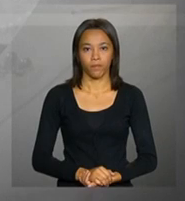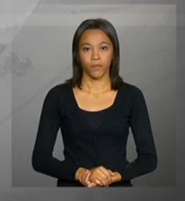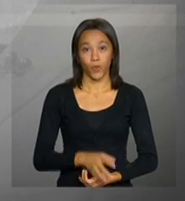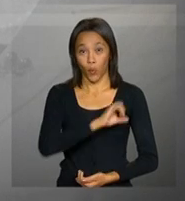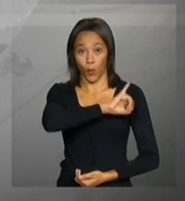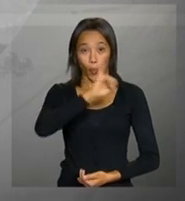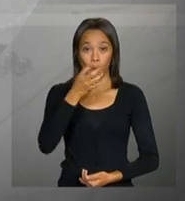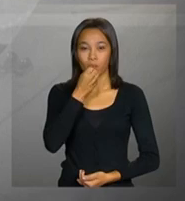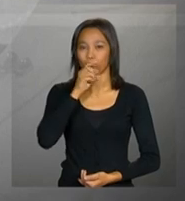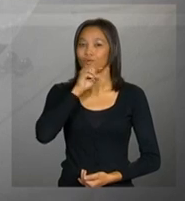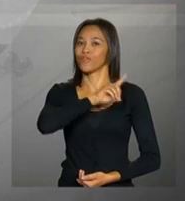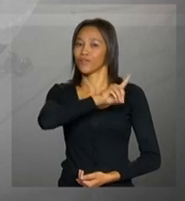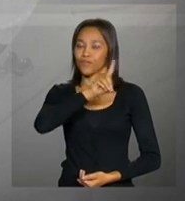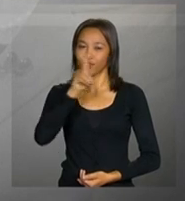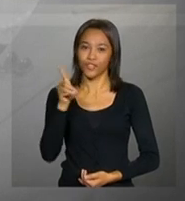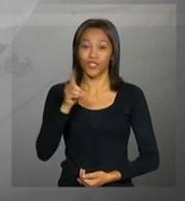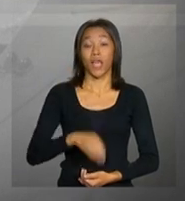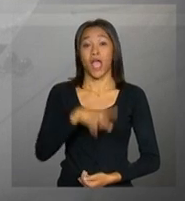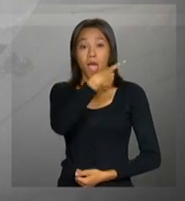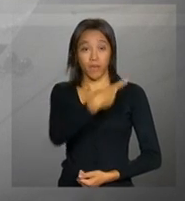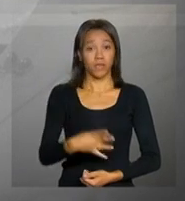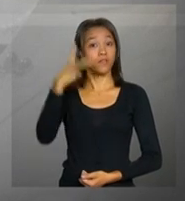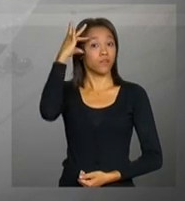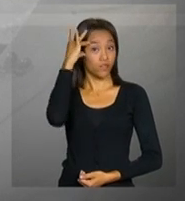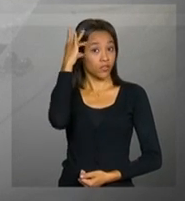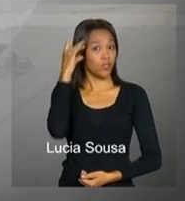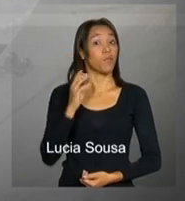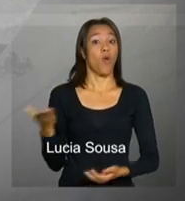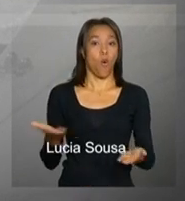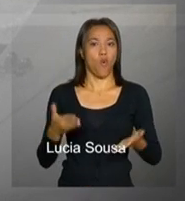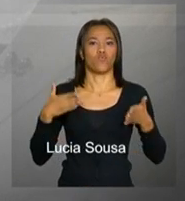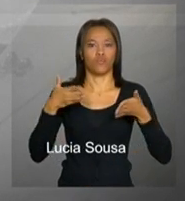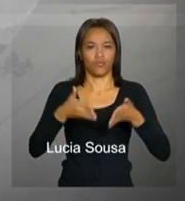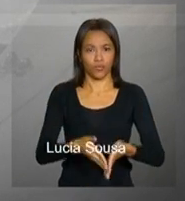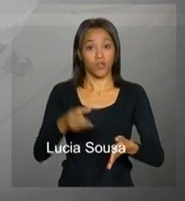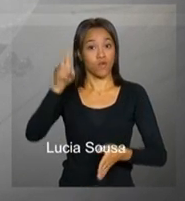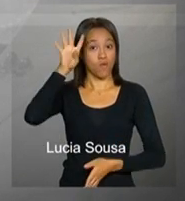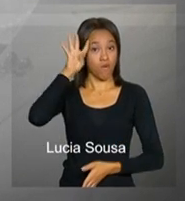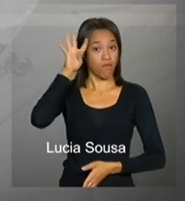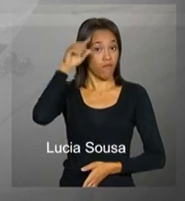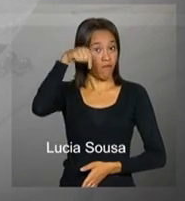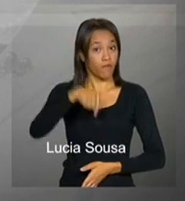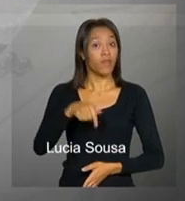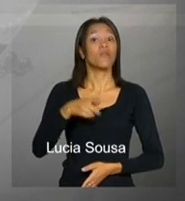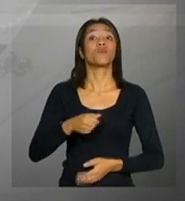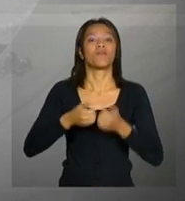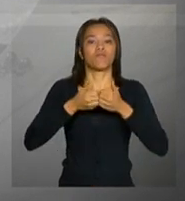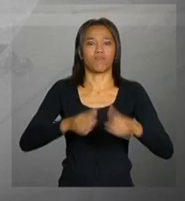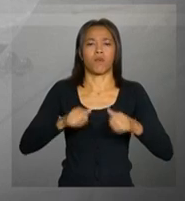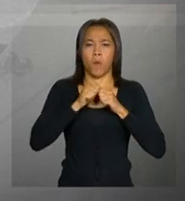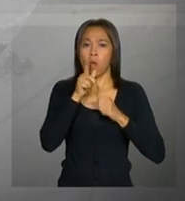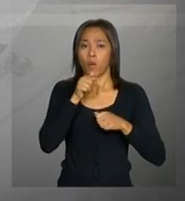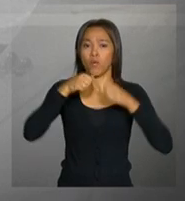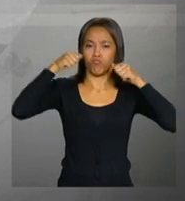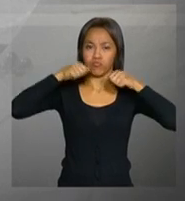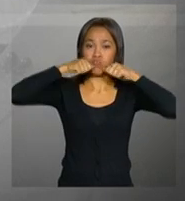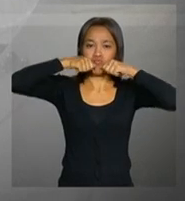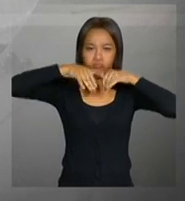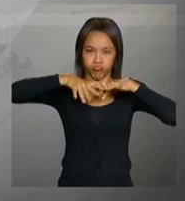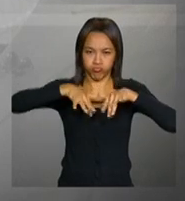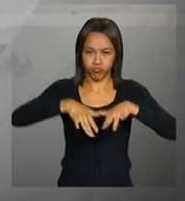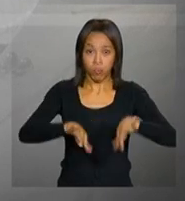Olá, bom dia! A presidenta Dima Rousseff participa nesta quarta-feira da inauguração da usina